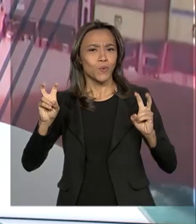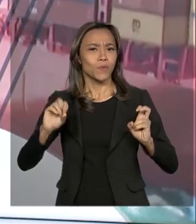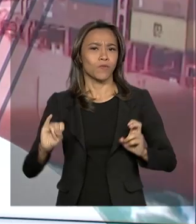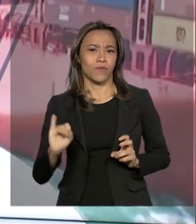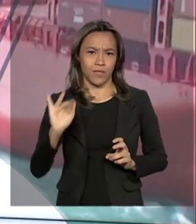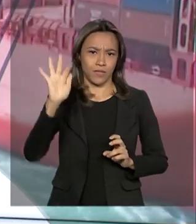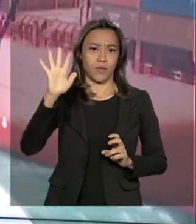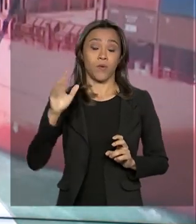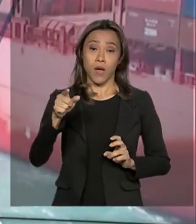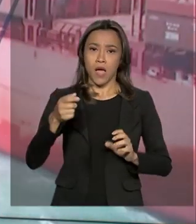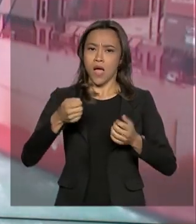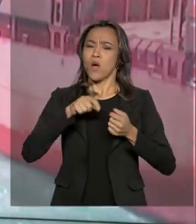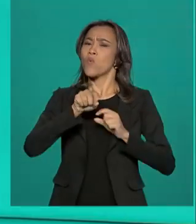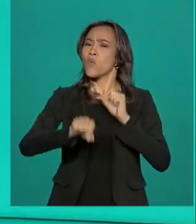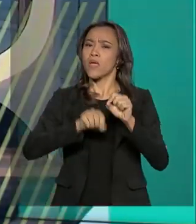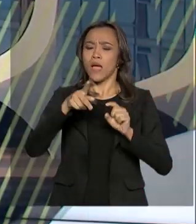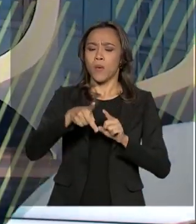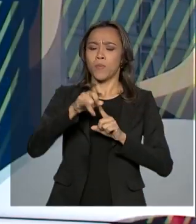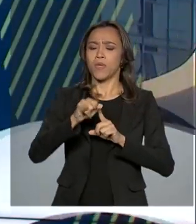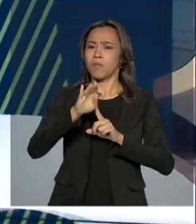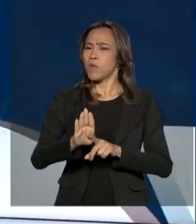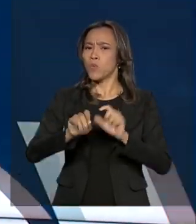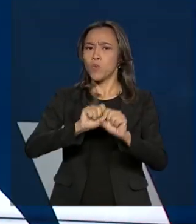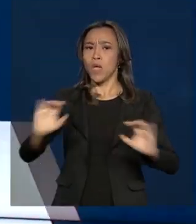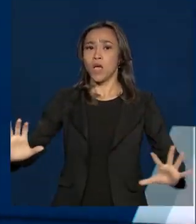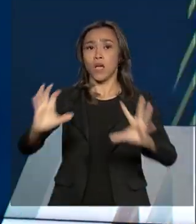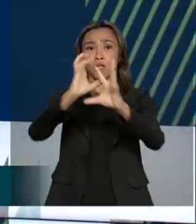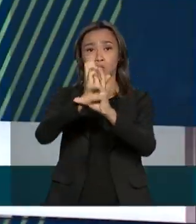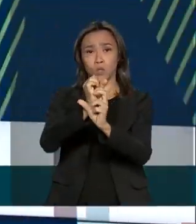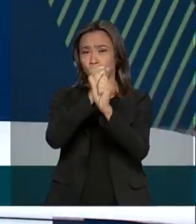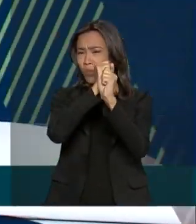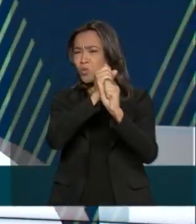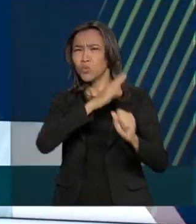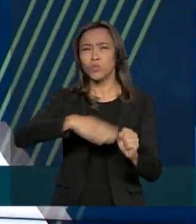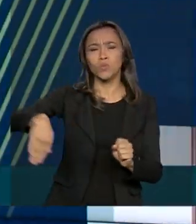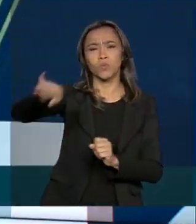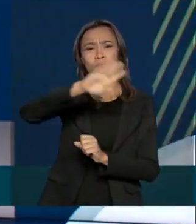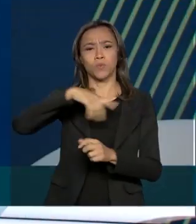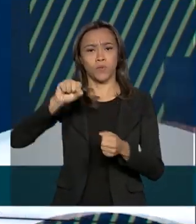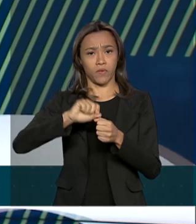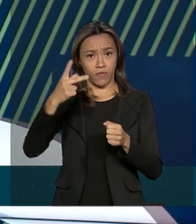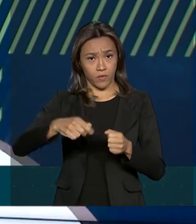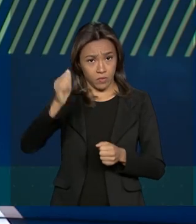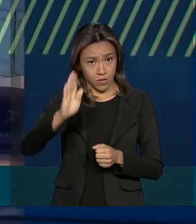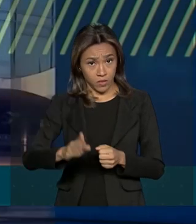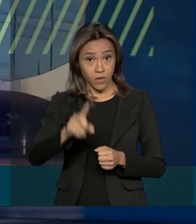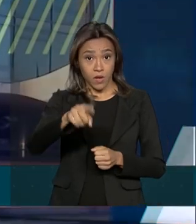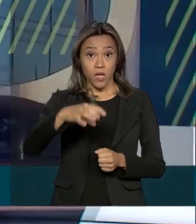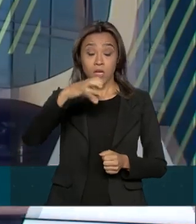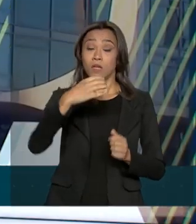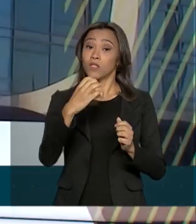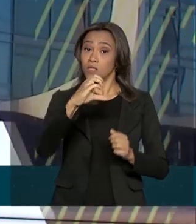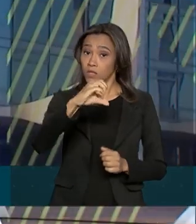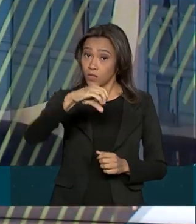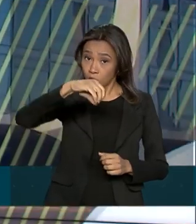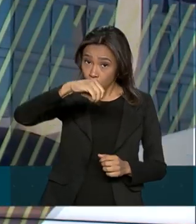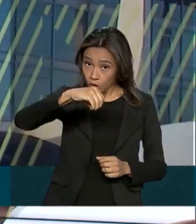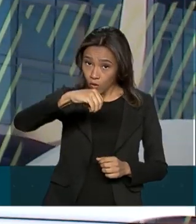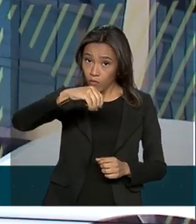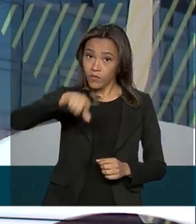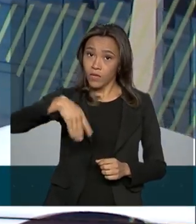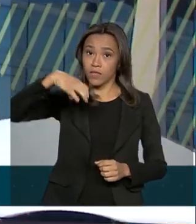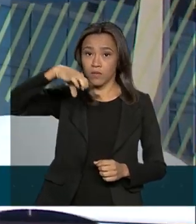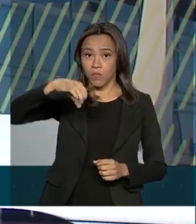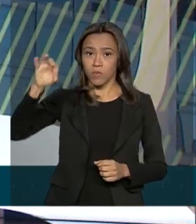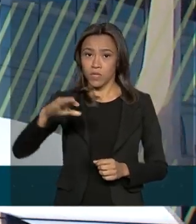a expansão do PIB, que é a soma de todos os bens e serviços produzidos no país, passou de 0,9% para 1